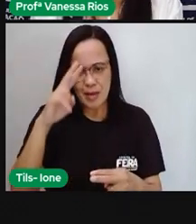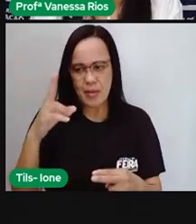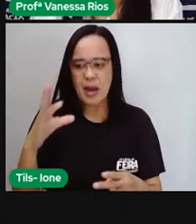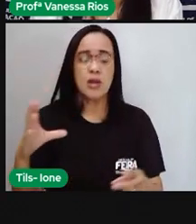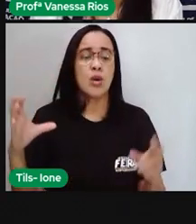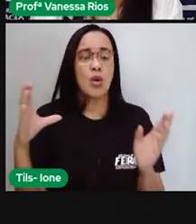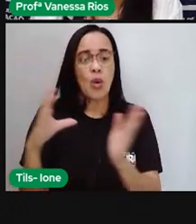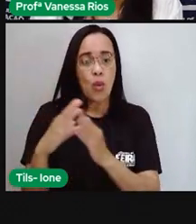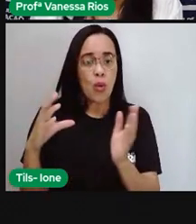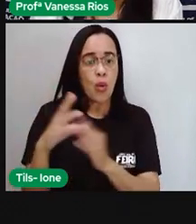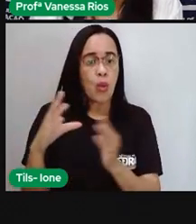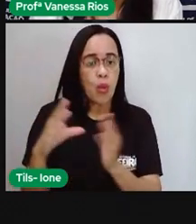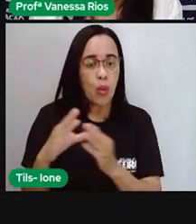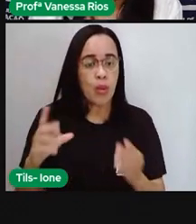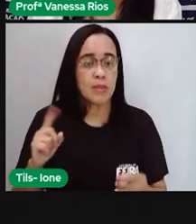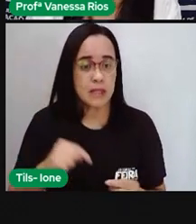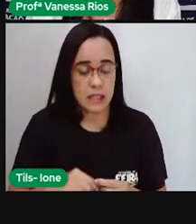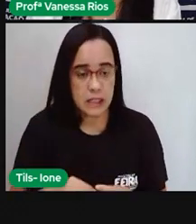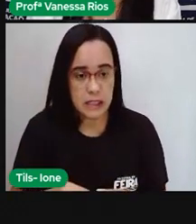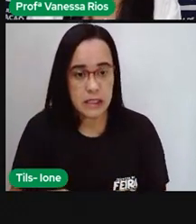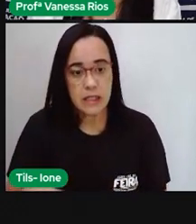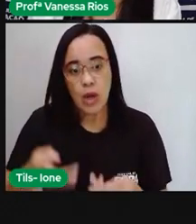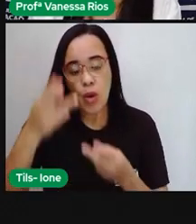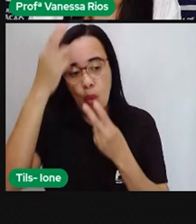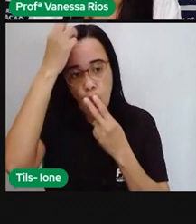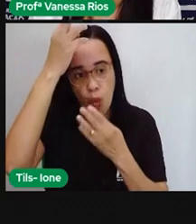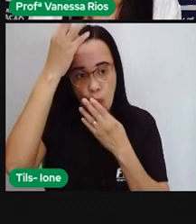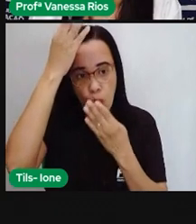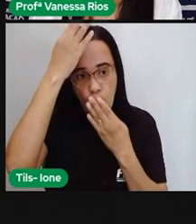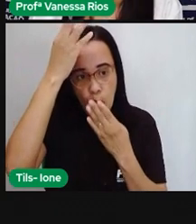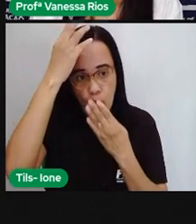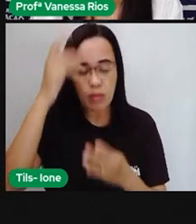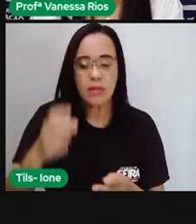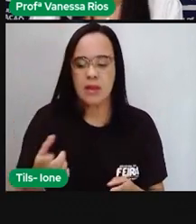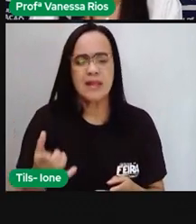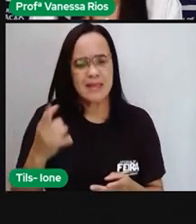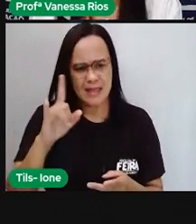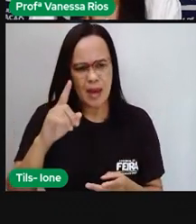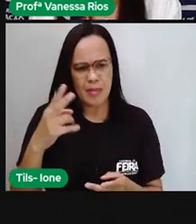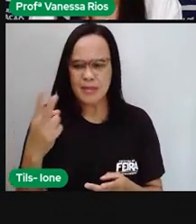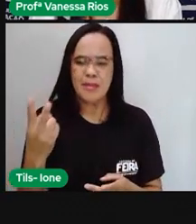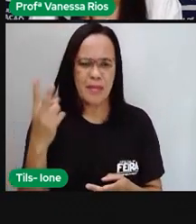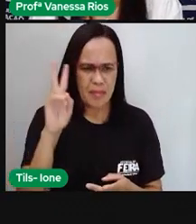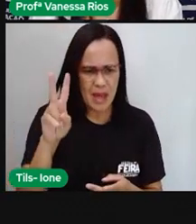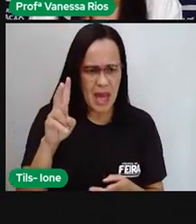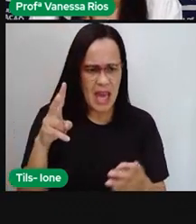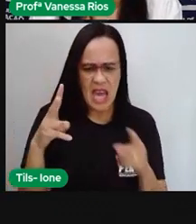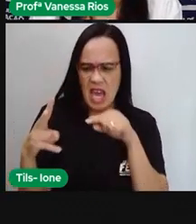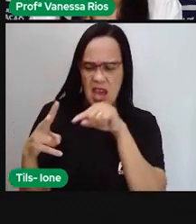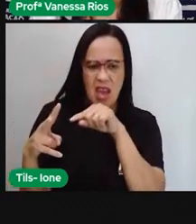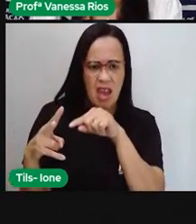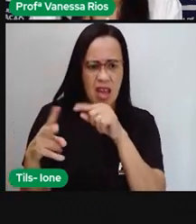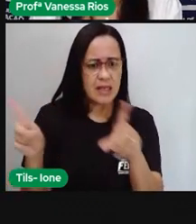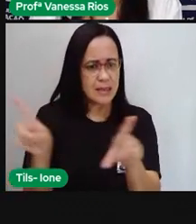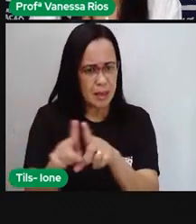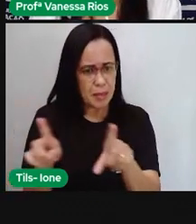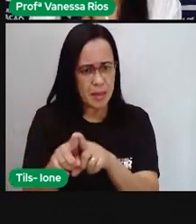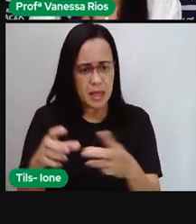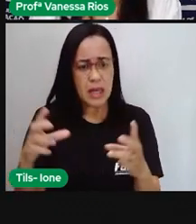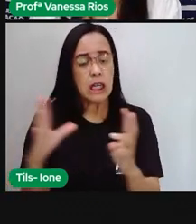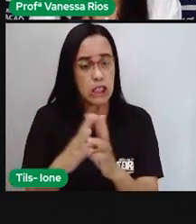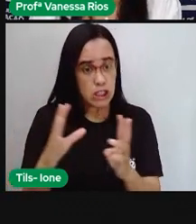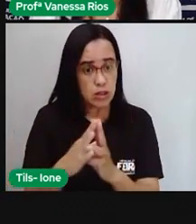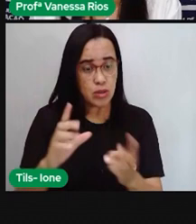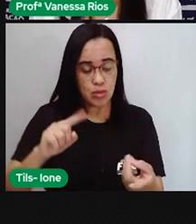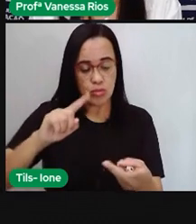de anos antes da chegada dos portugueses, os africanos, que foram trazidos contra a vontade da